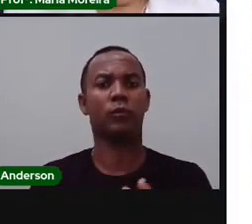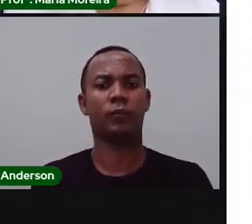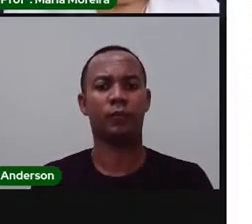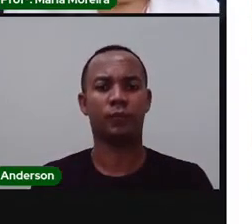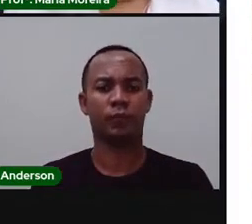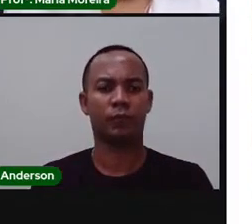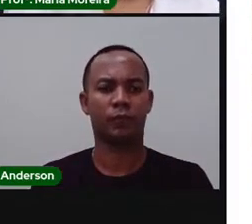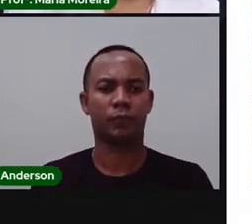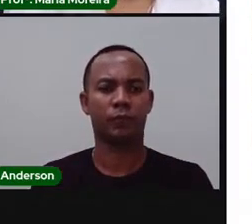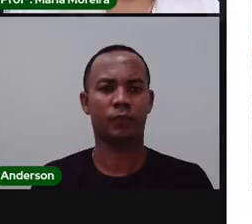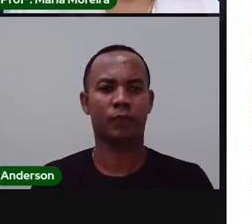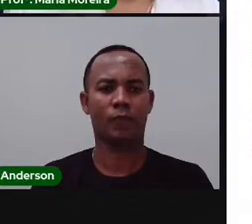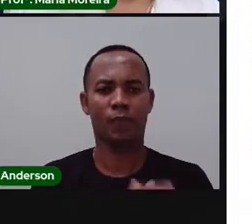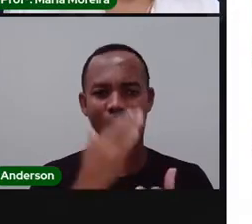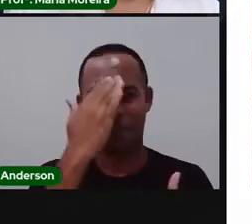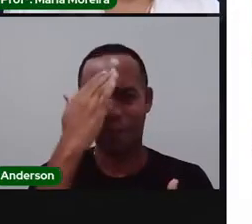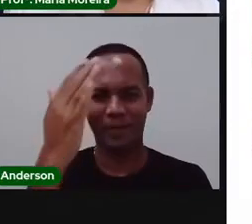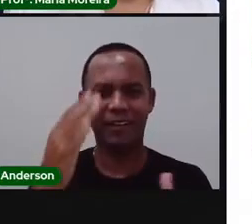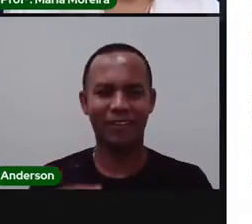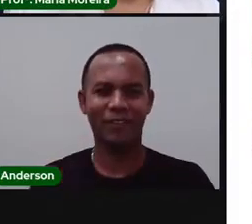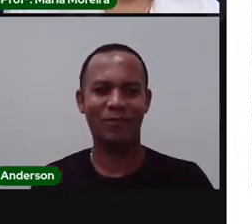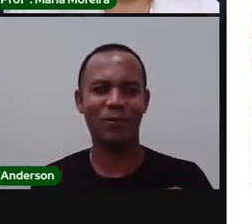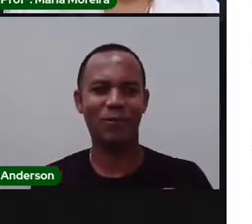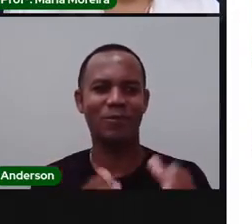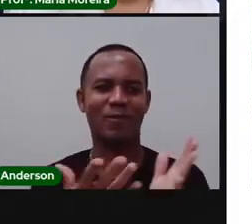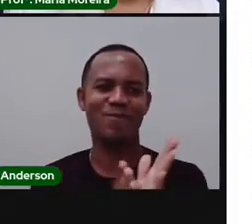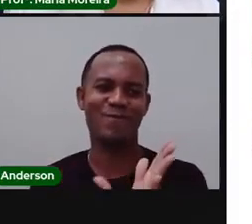Obrigada, Quixaveira da Machinha, vocês são fantásticos.